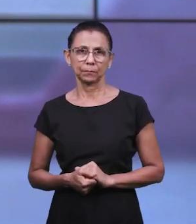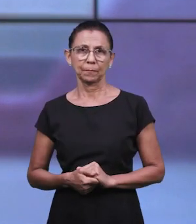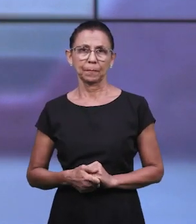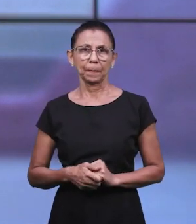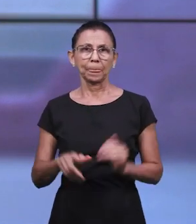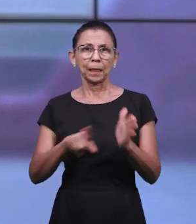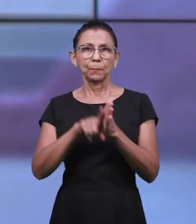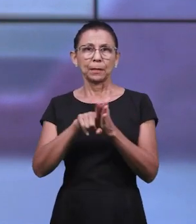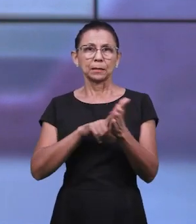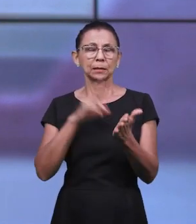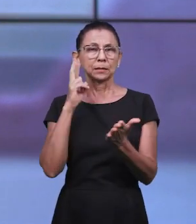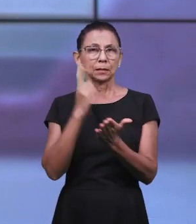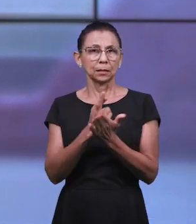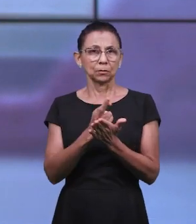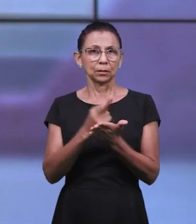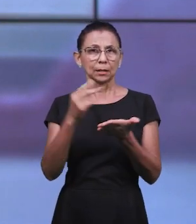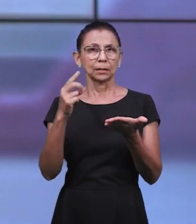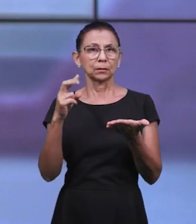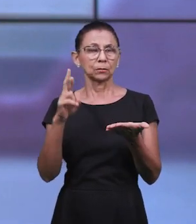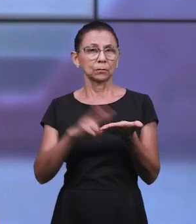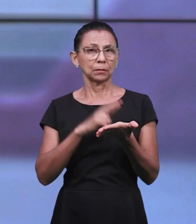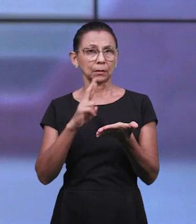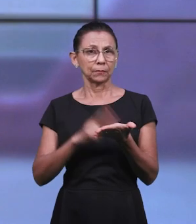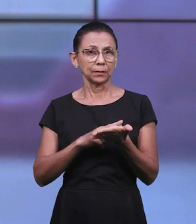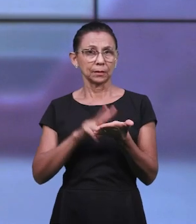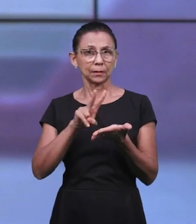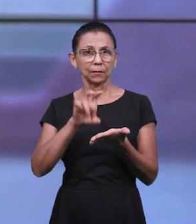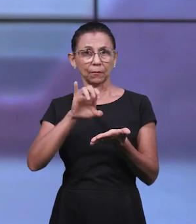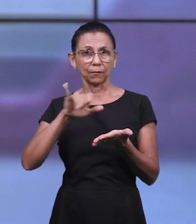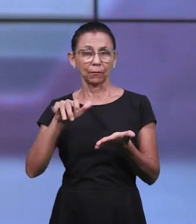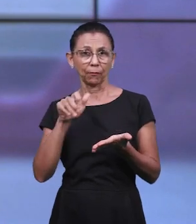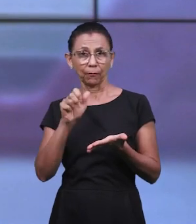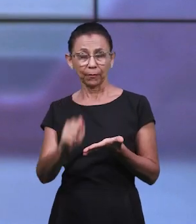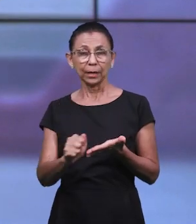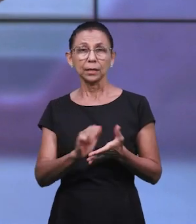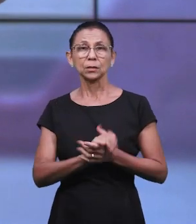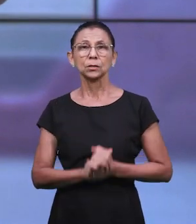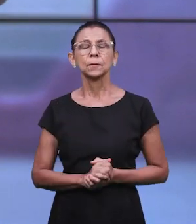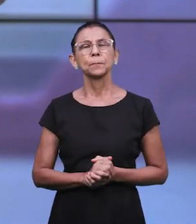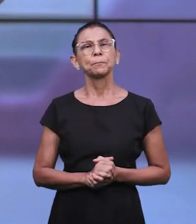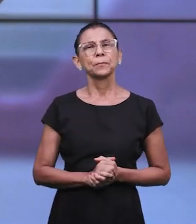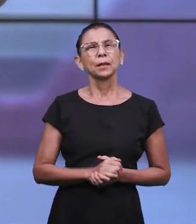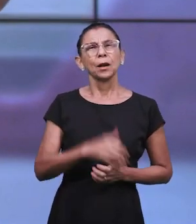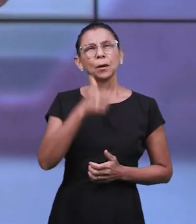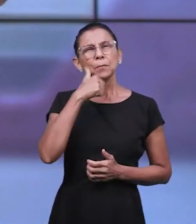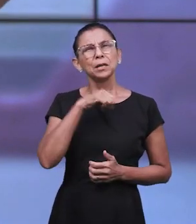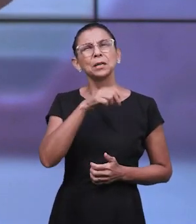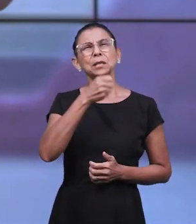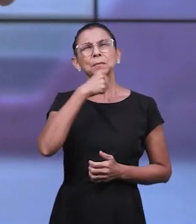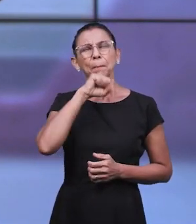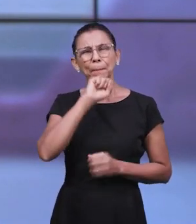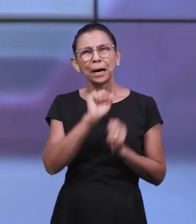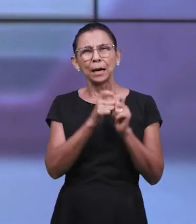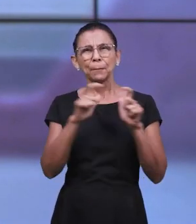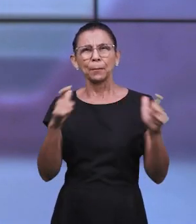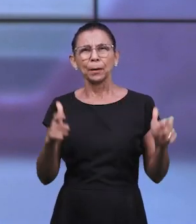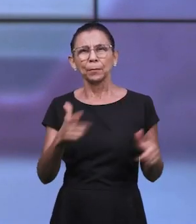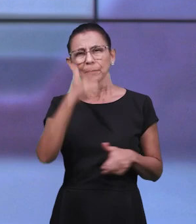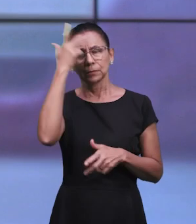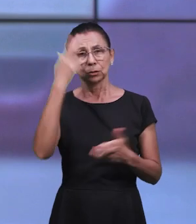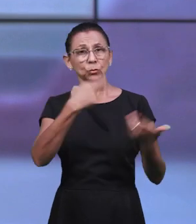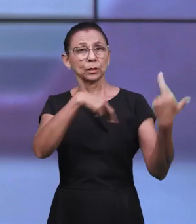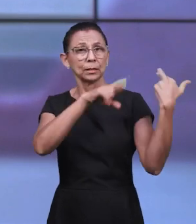pesquisa publicada na revista Veja mostra que, com mais de 2 mil pais, mães e outros